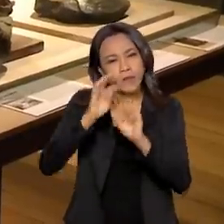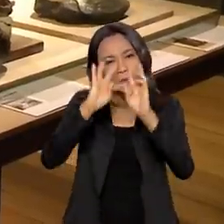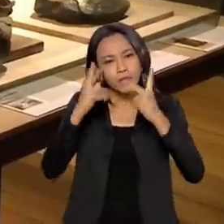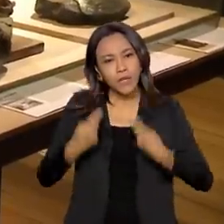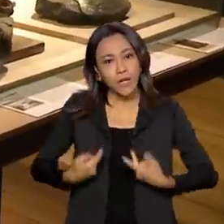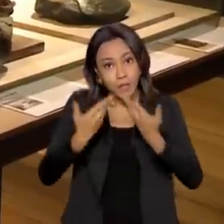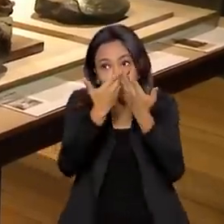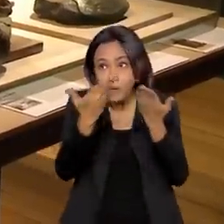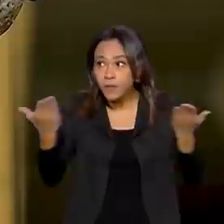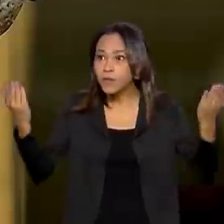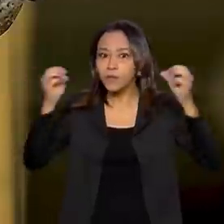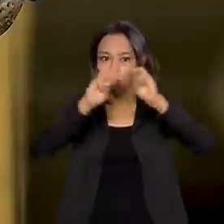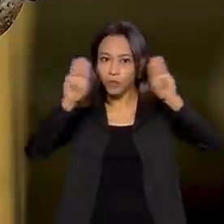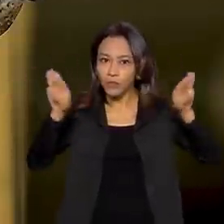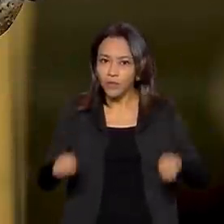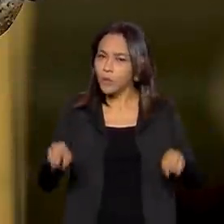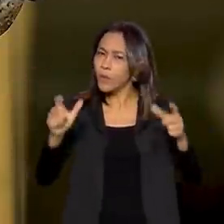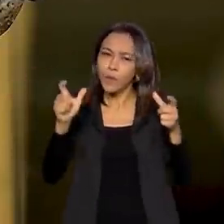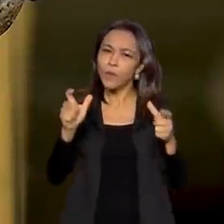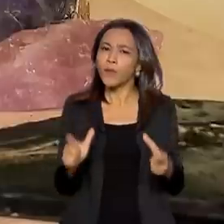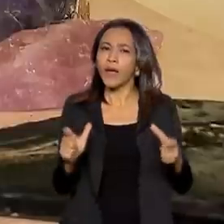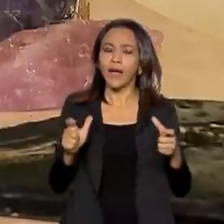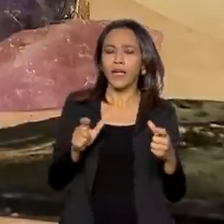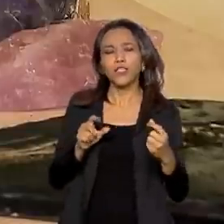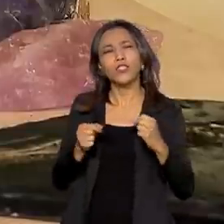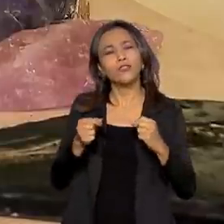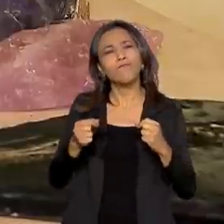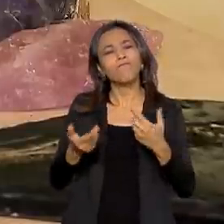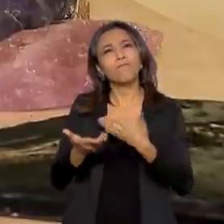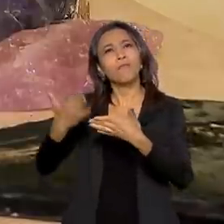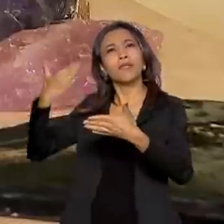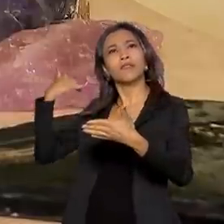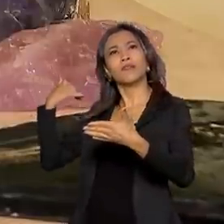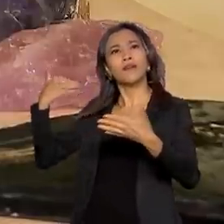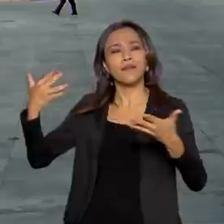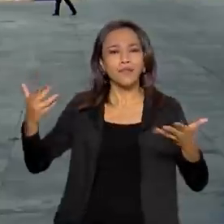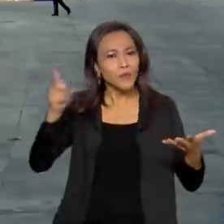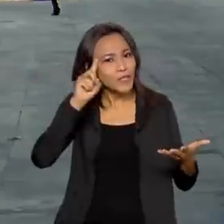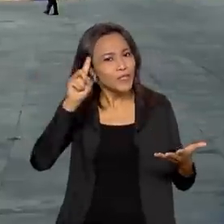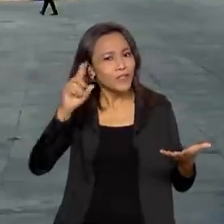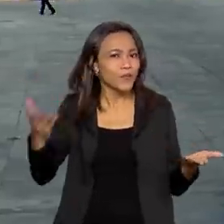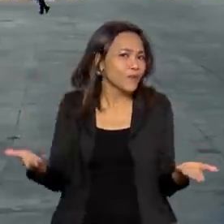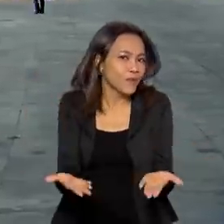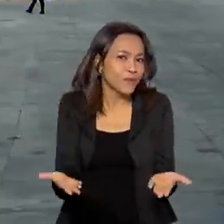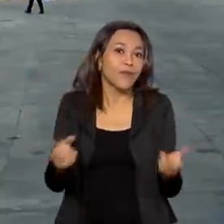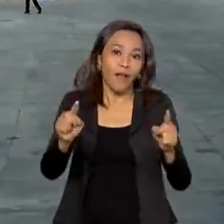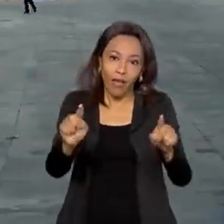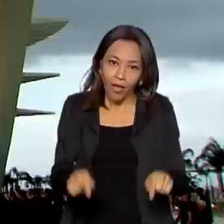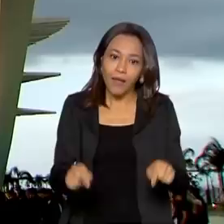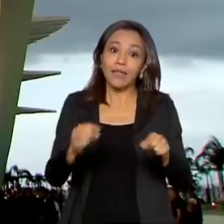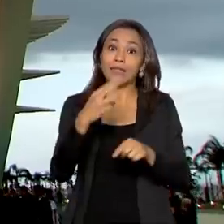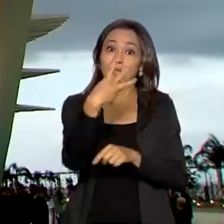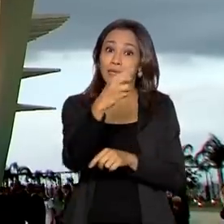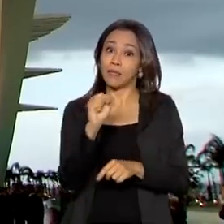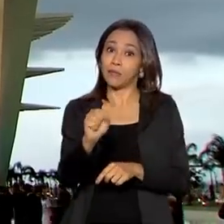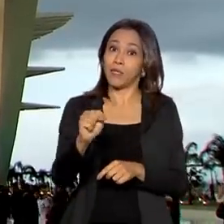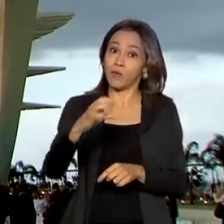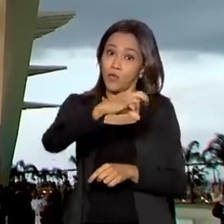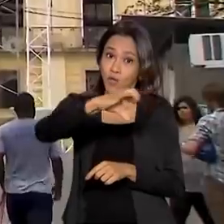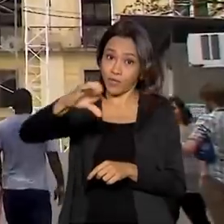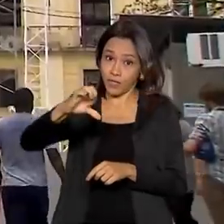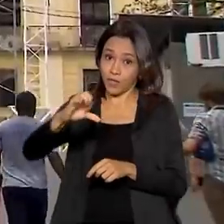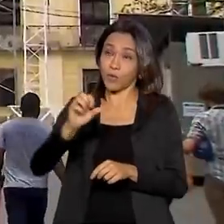os museus são também um espaço de diálogo entre o passado e a vida cotidiana. O Brasil tem 3.900 desses